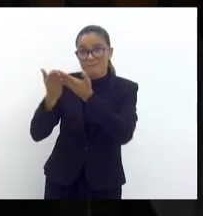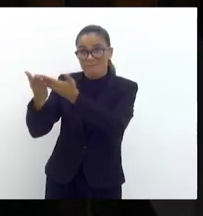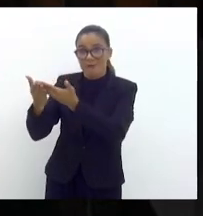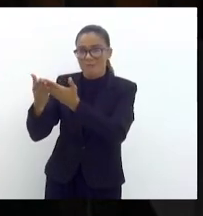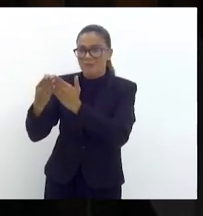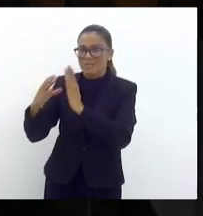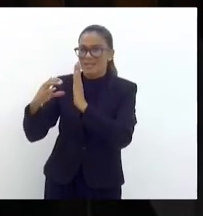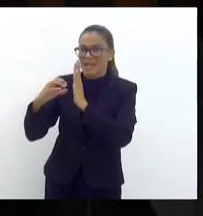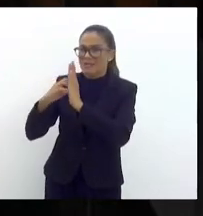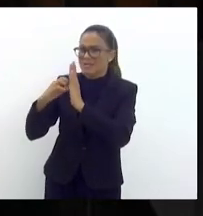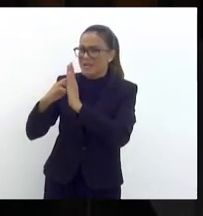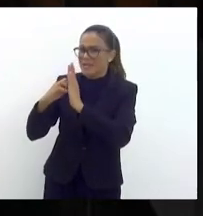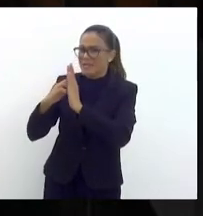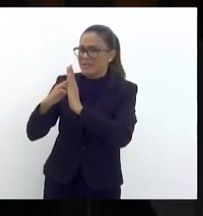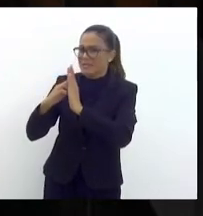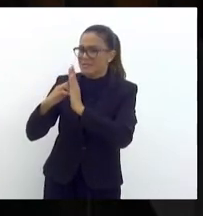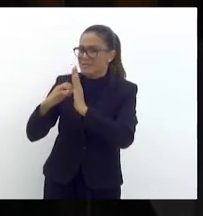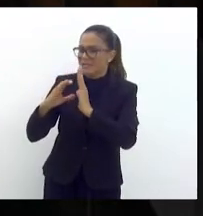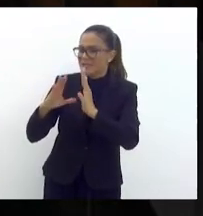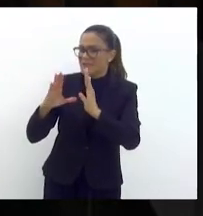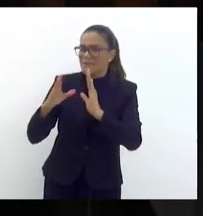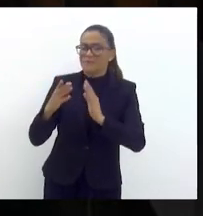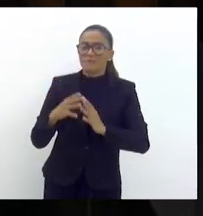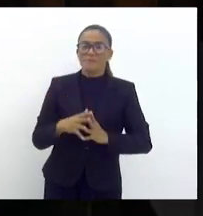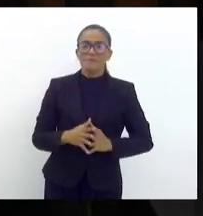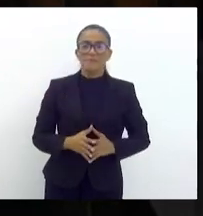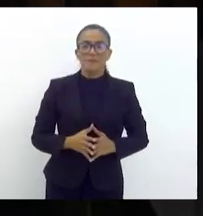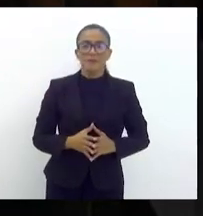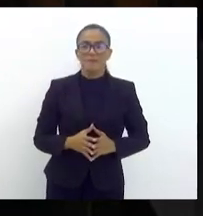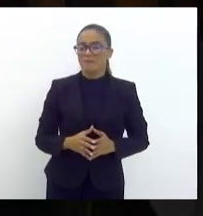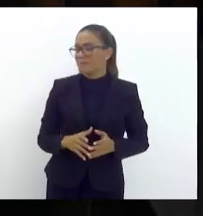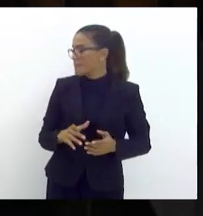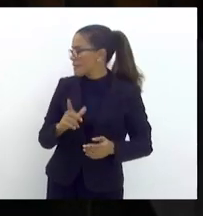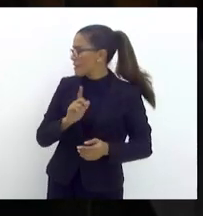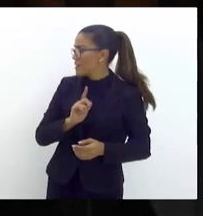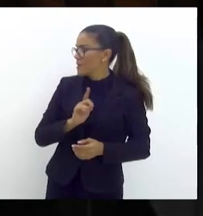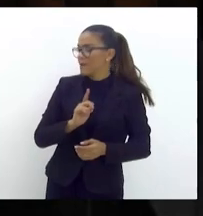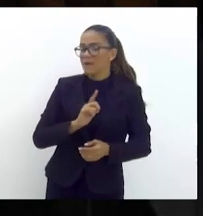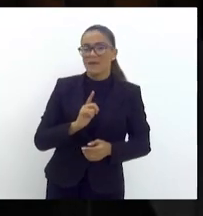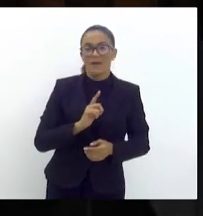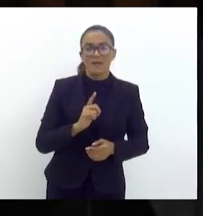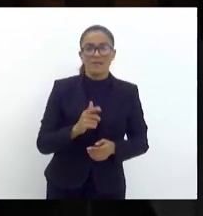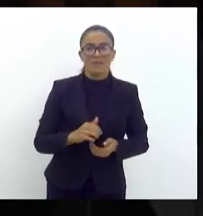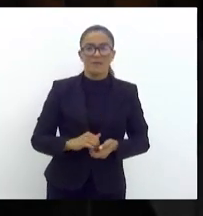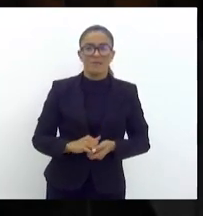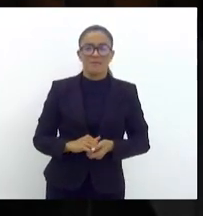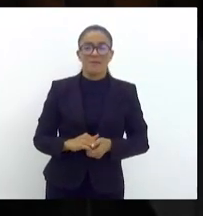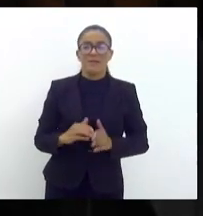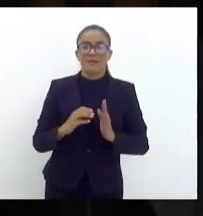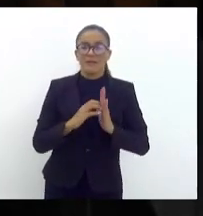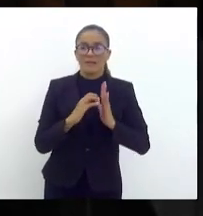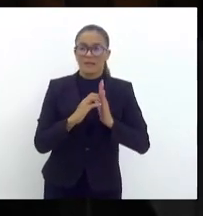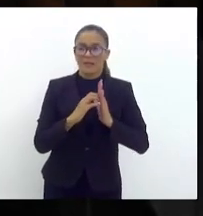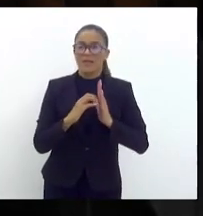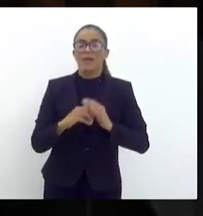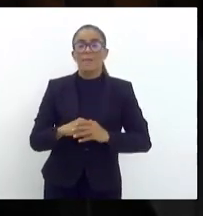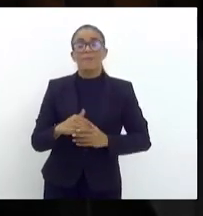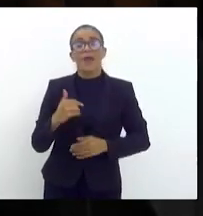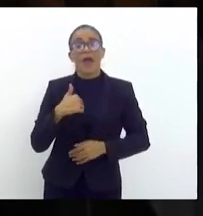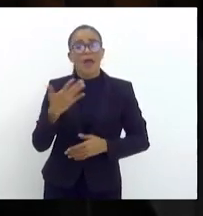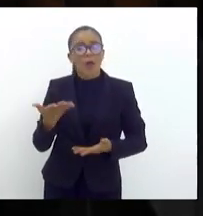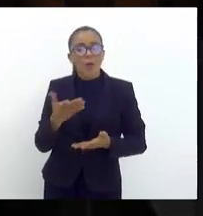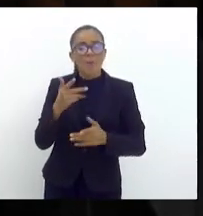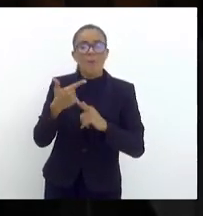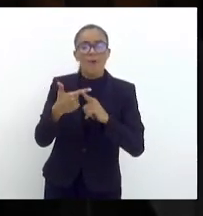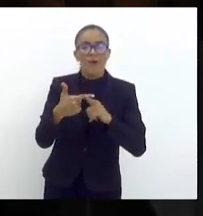modificar, volta para a Câmara. Mas a questão aí que eu quero botar foco é que o